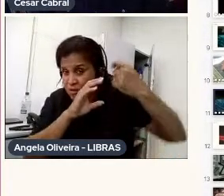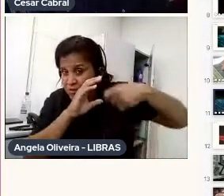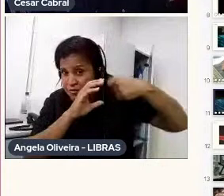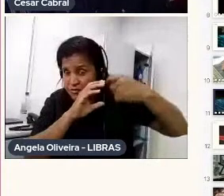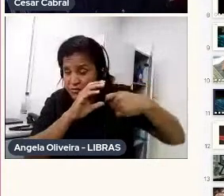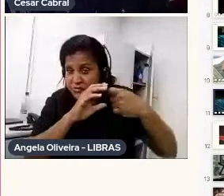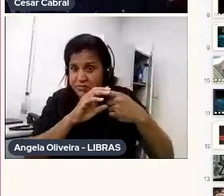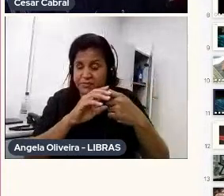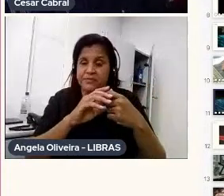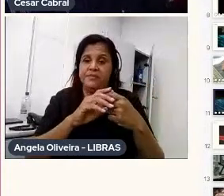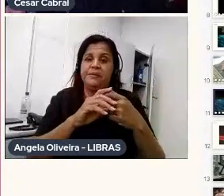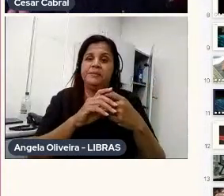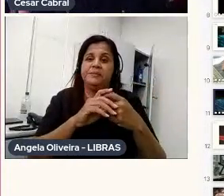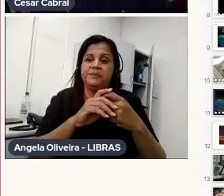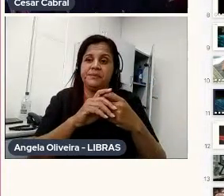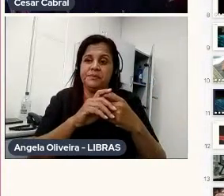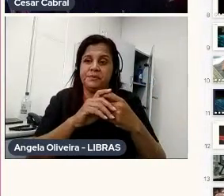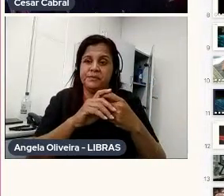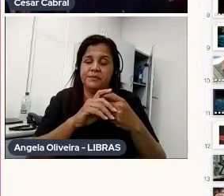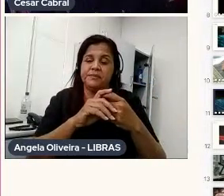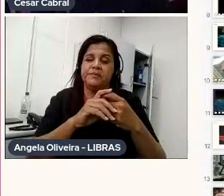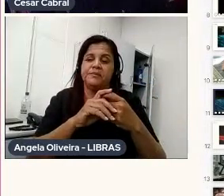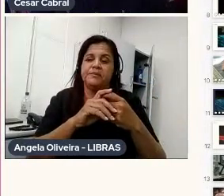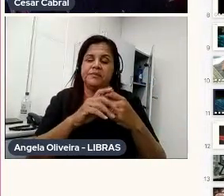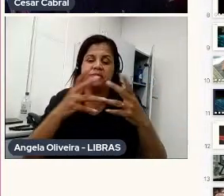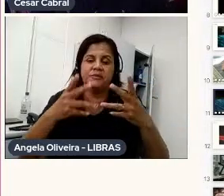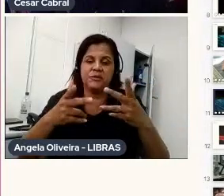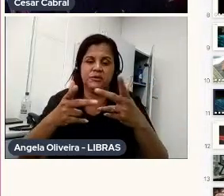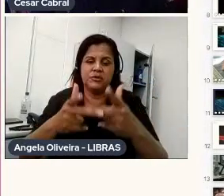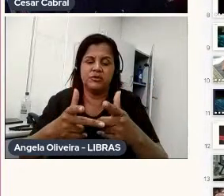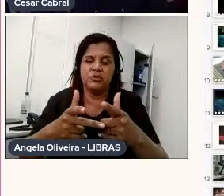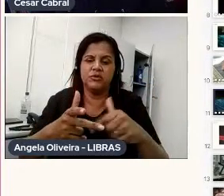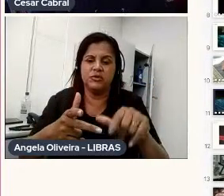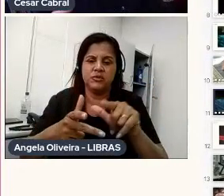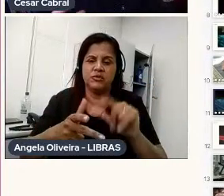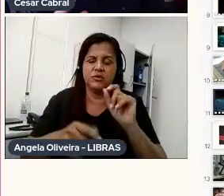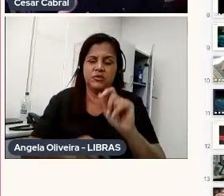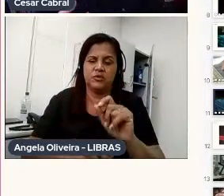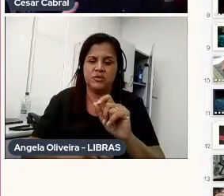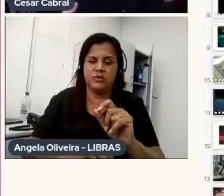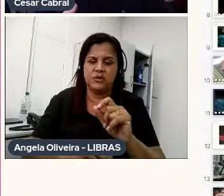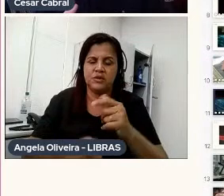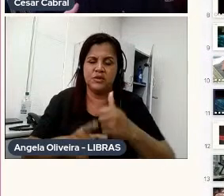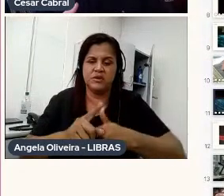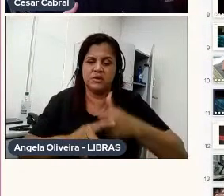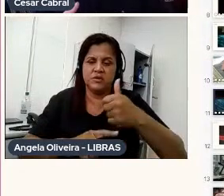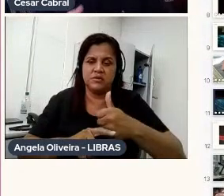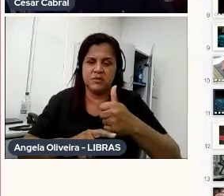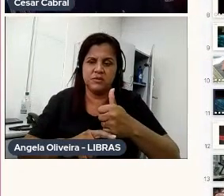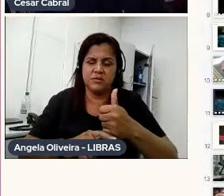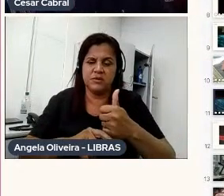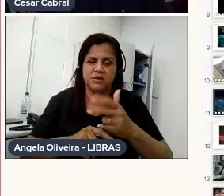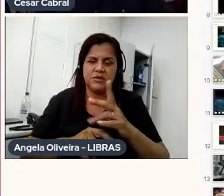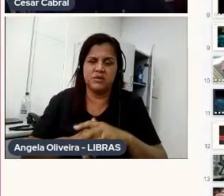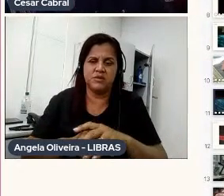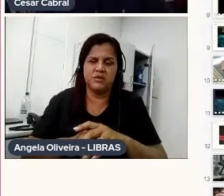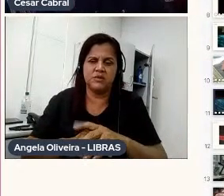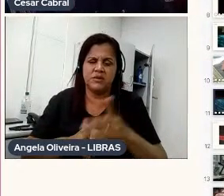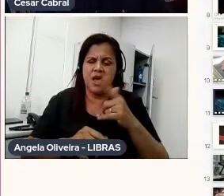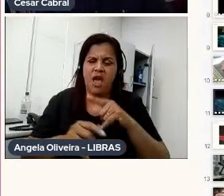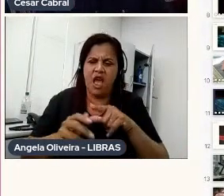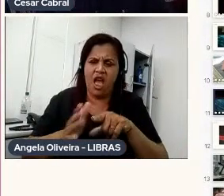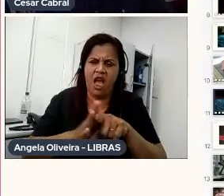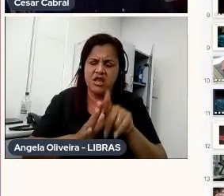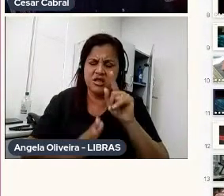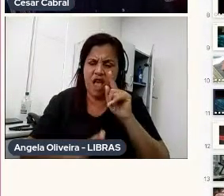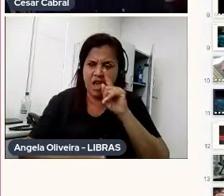eu fiz tudo o que podia, nesse, nesse, nesse primeiro exercício, né, desde arriscar fazer um traveling, né, eu vou dar